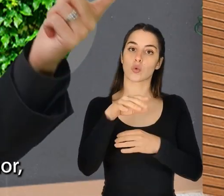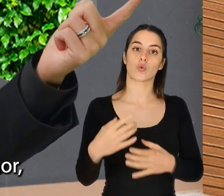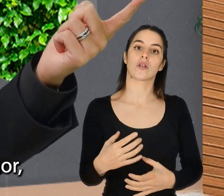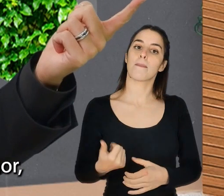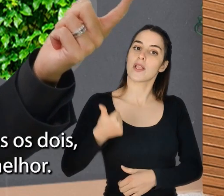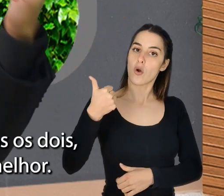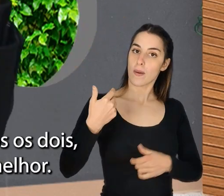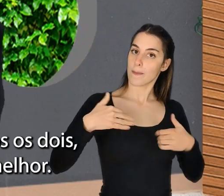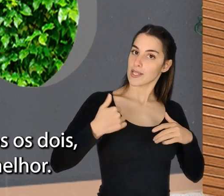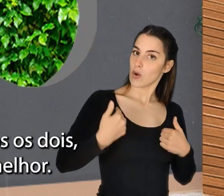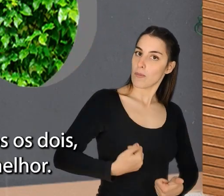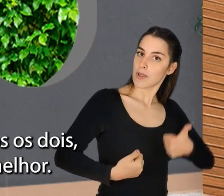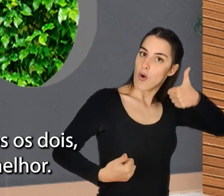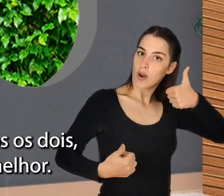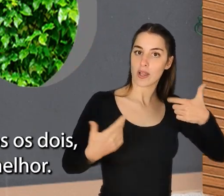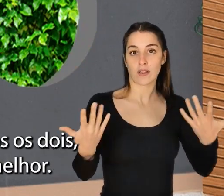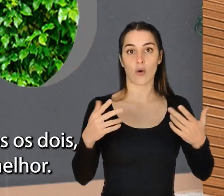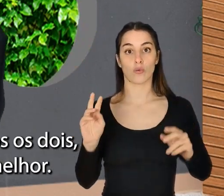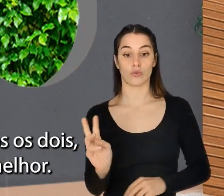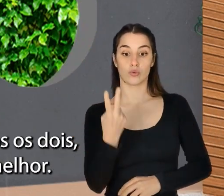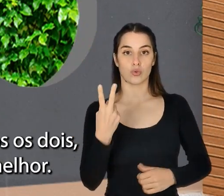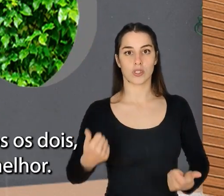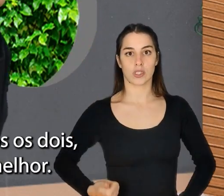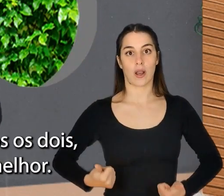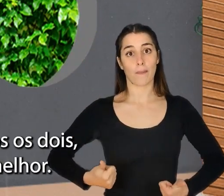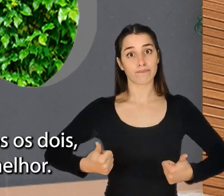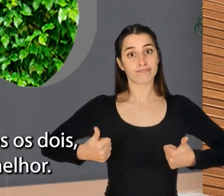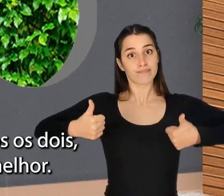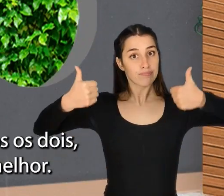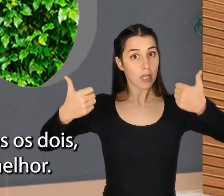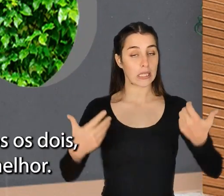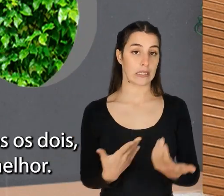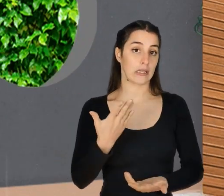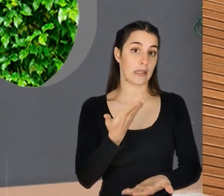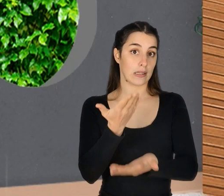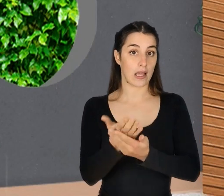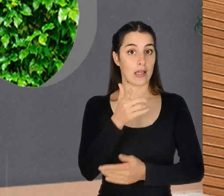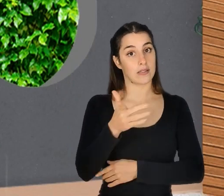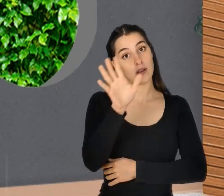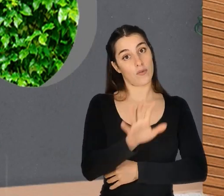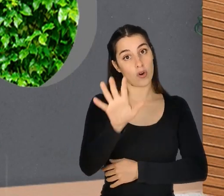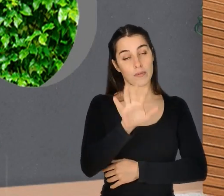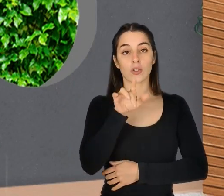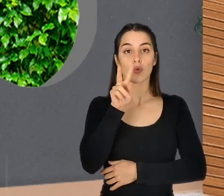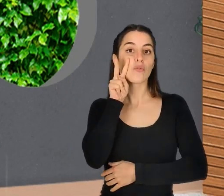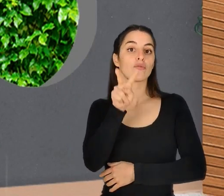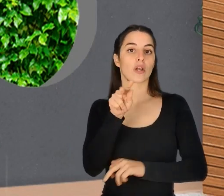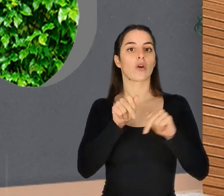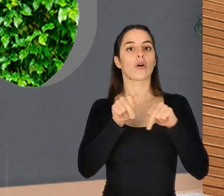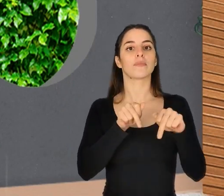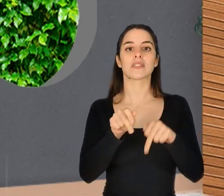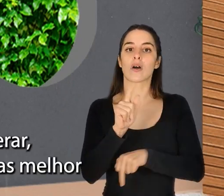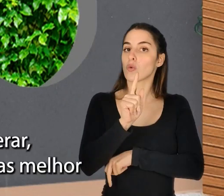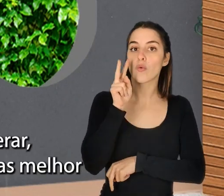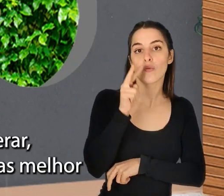fazer com que tu sejas melhor, mas eu vou ter que ser melhor. Então, vamos os dois ao competir, vamos os dois nos tornar melhor. E tu, dessa forma, não olhas para